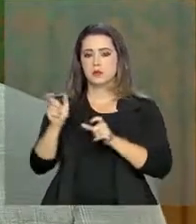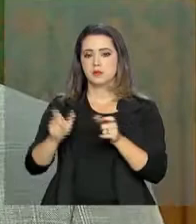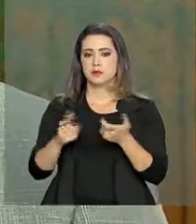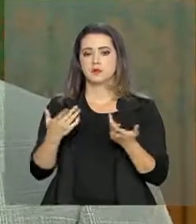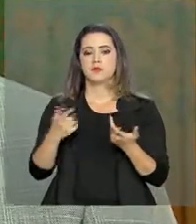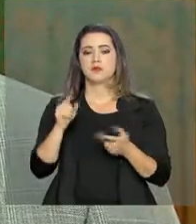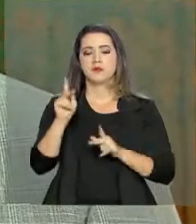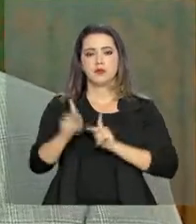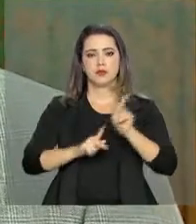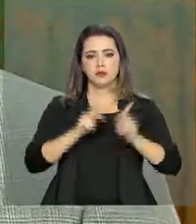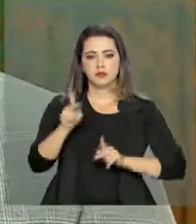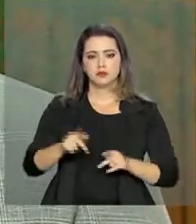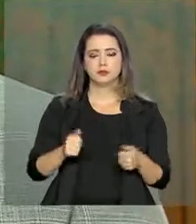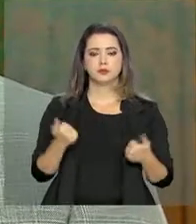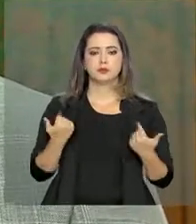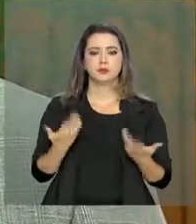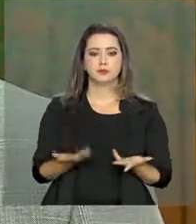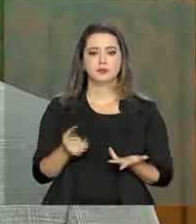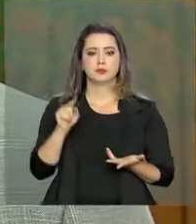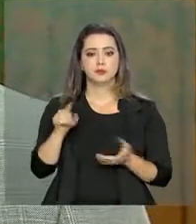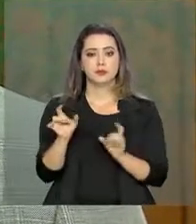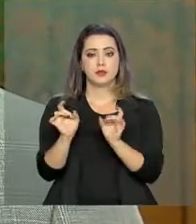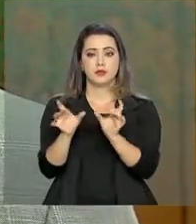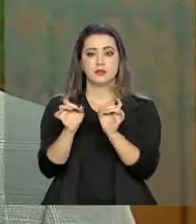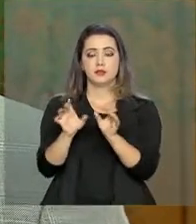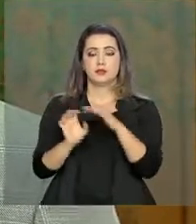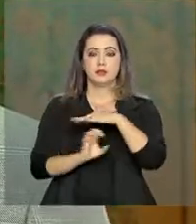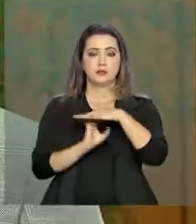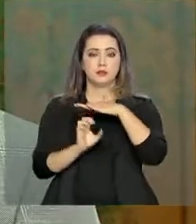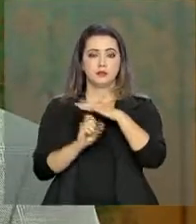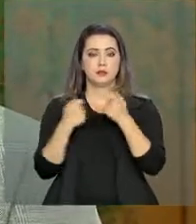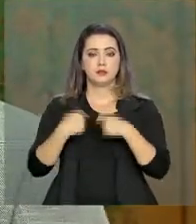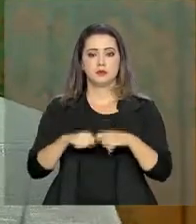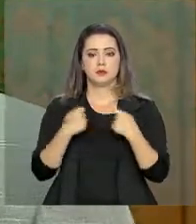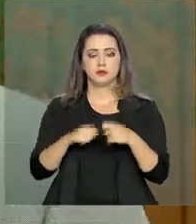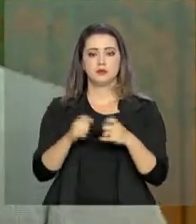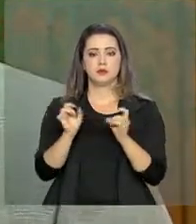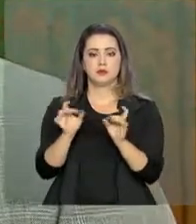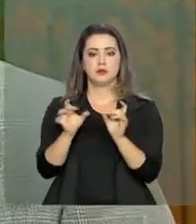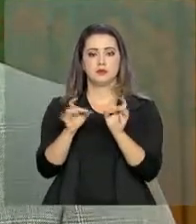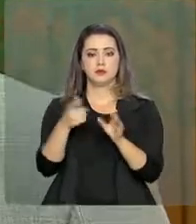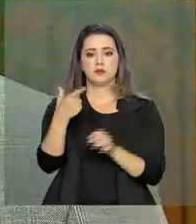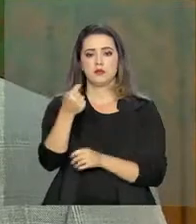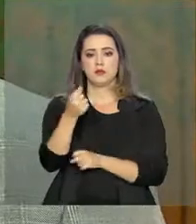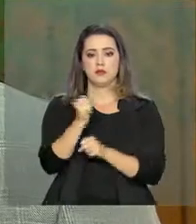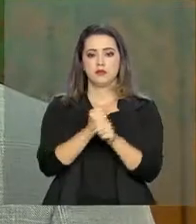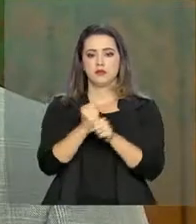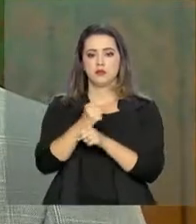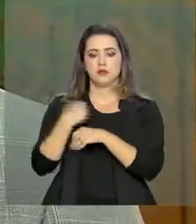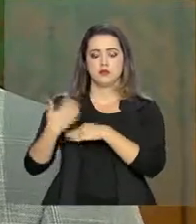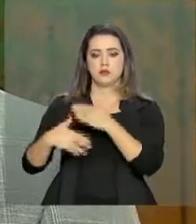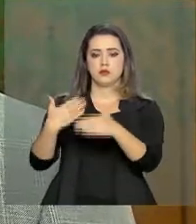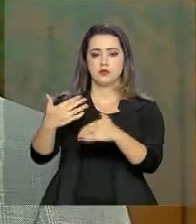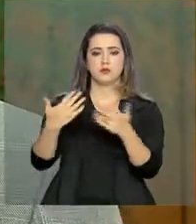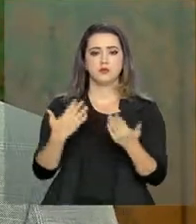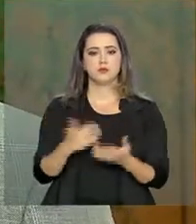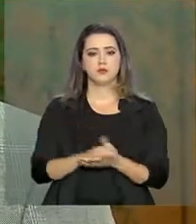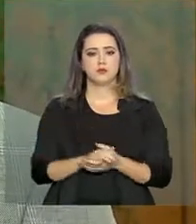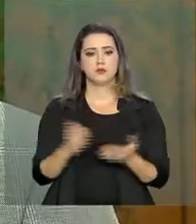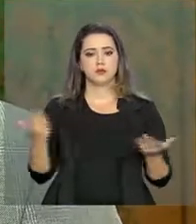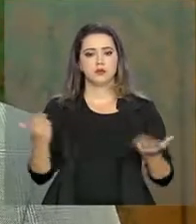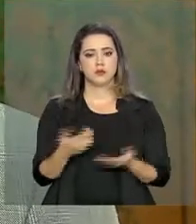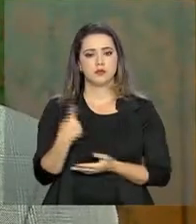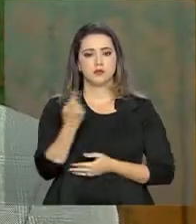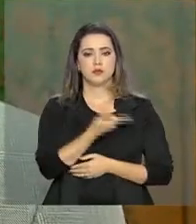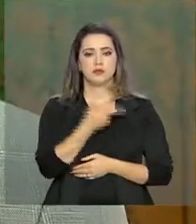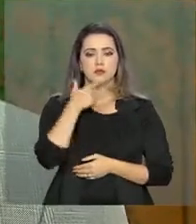é a população. E essas distribuidoras estavam precisando exatamente da privatização. Há 20 anos que vem arrastando essa história. E hoje